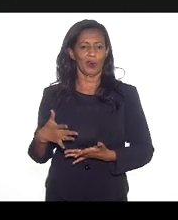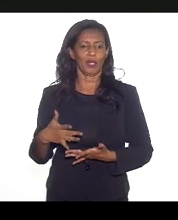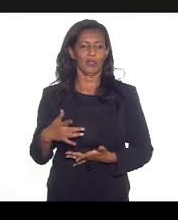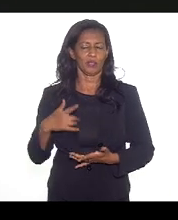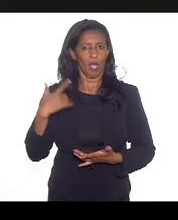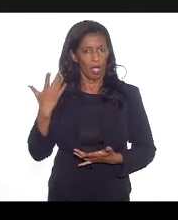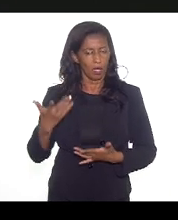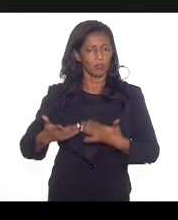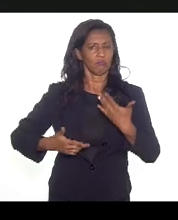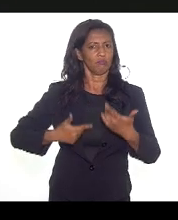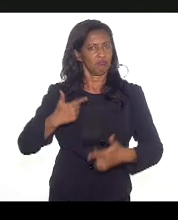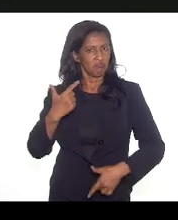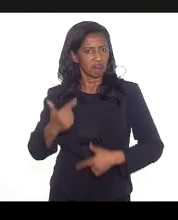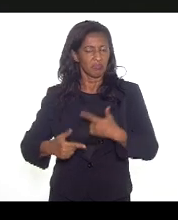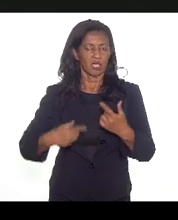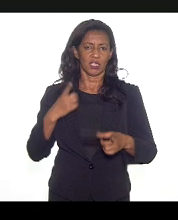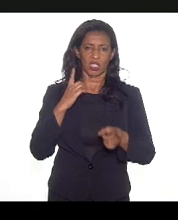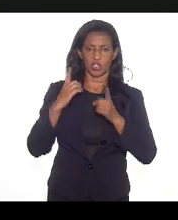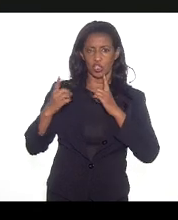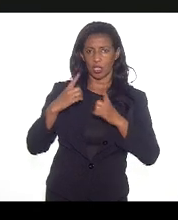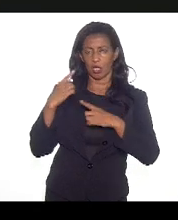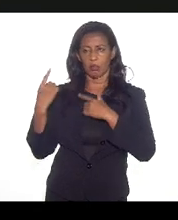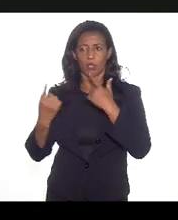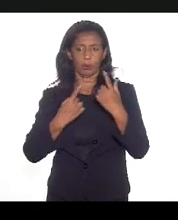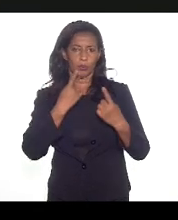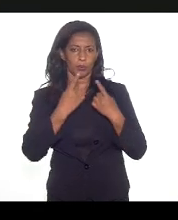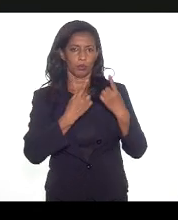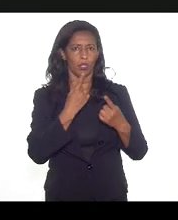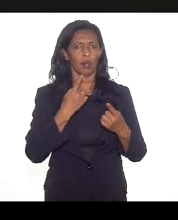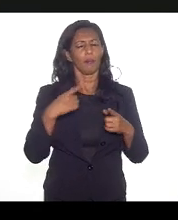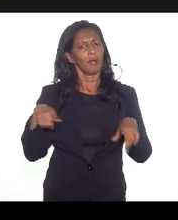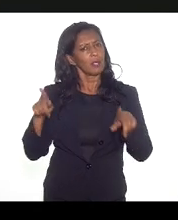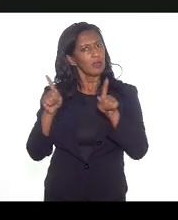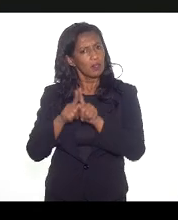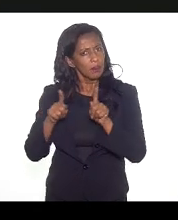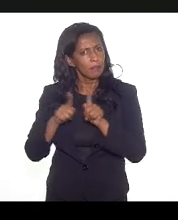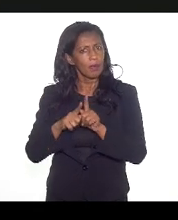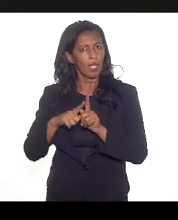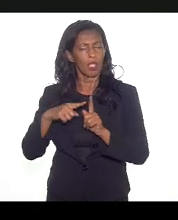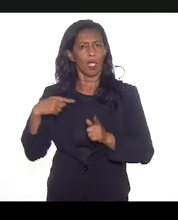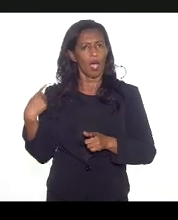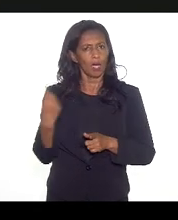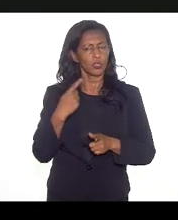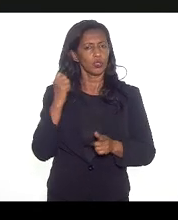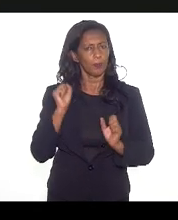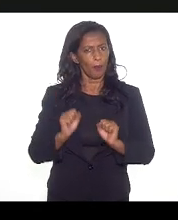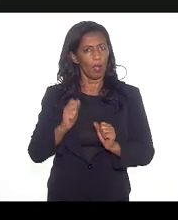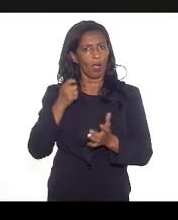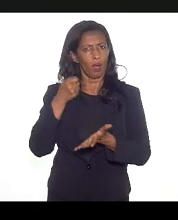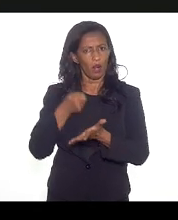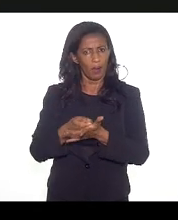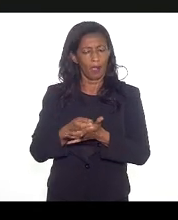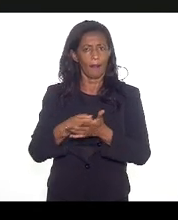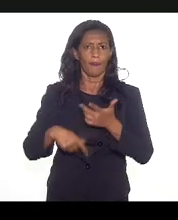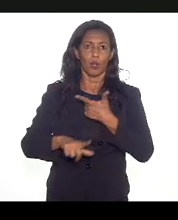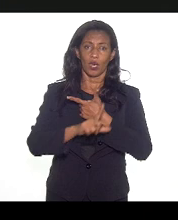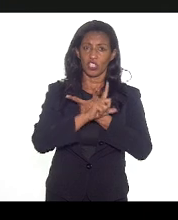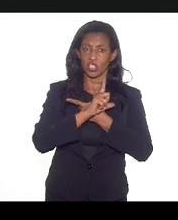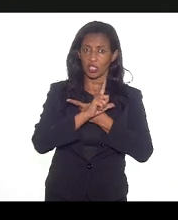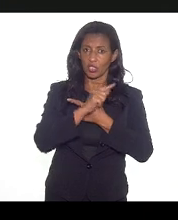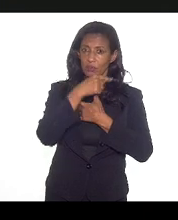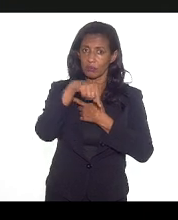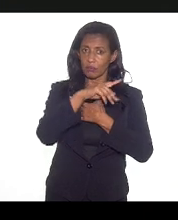está fazendo essa dinâmica, subsecretário, para que também a gente possa garantir por parte do legislativo legislativo,